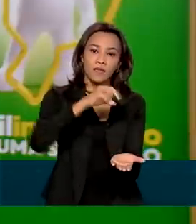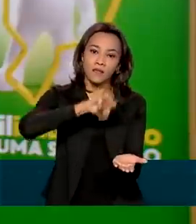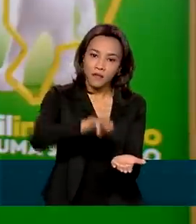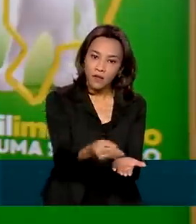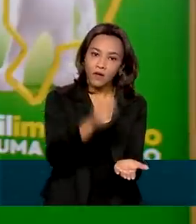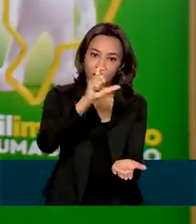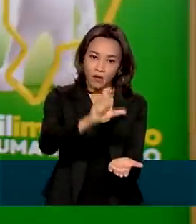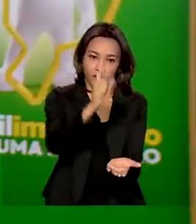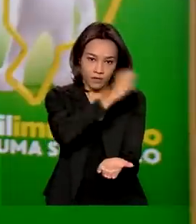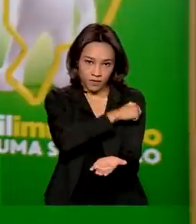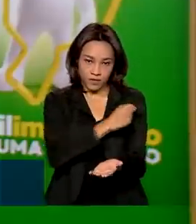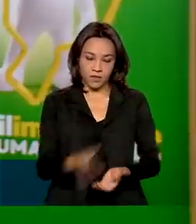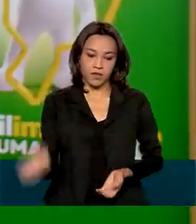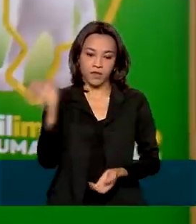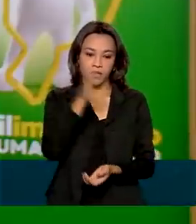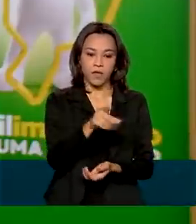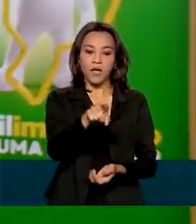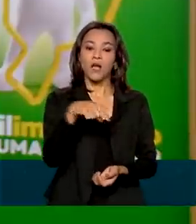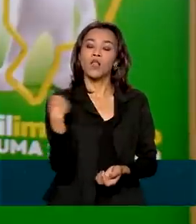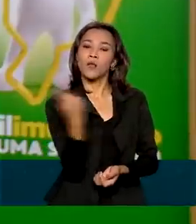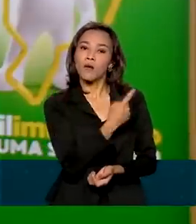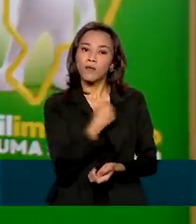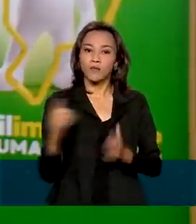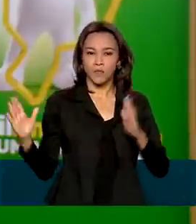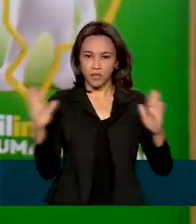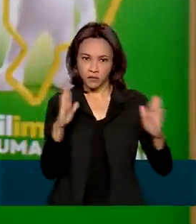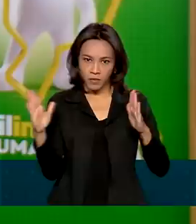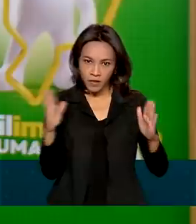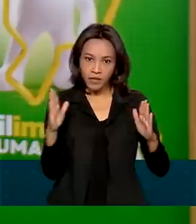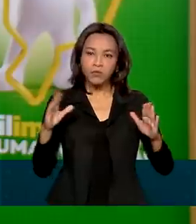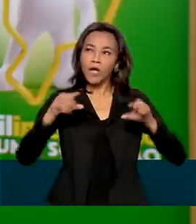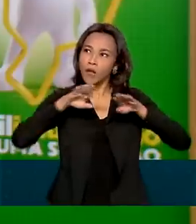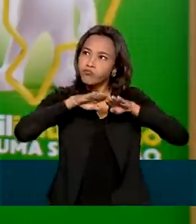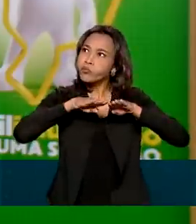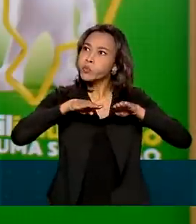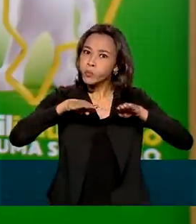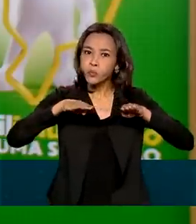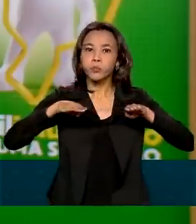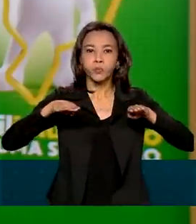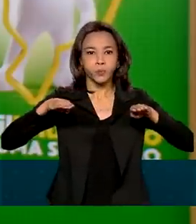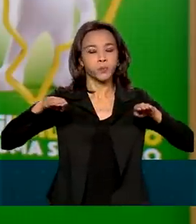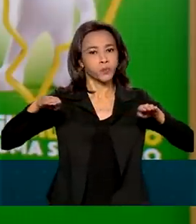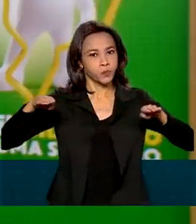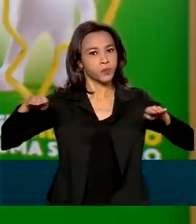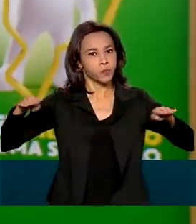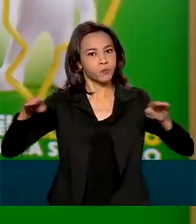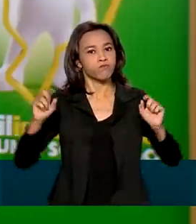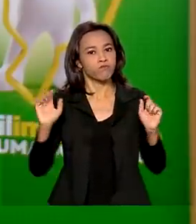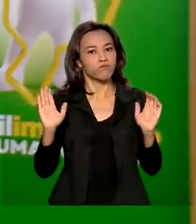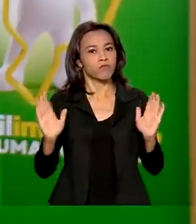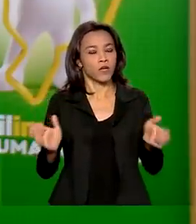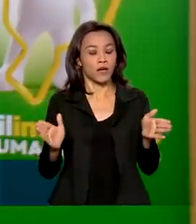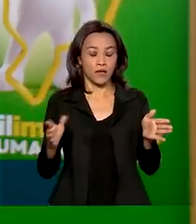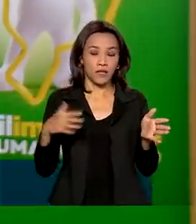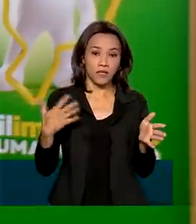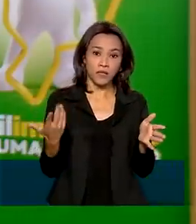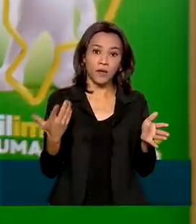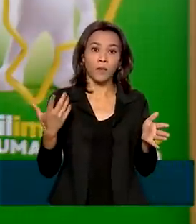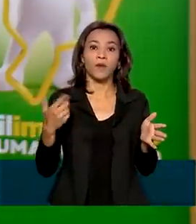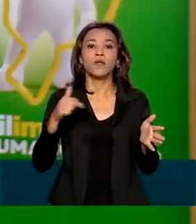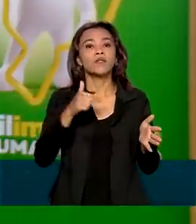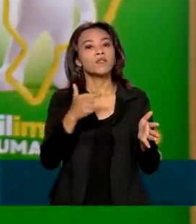Nós estamos, num momento, num cenário epidemiológico um pouco estável, seja, parecido em todas as unidades. Então, assim, não há que